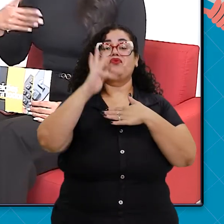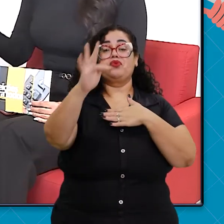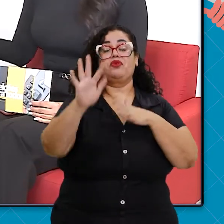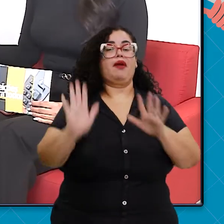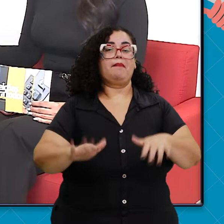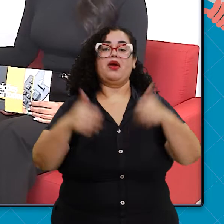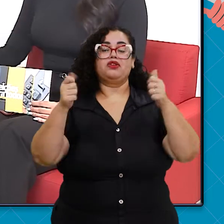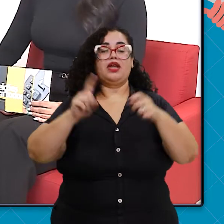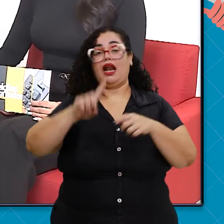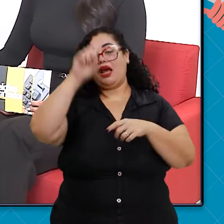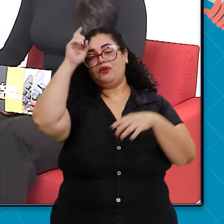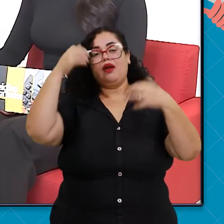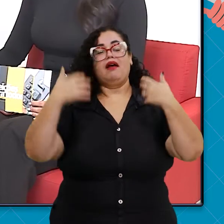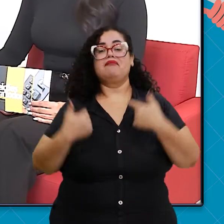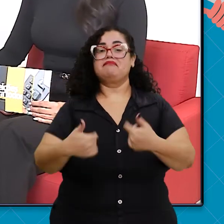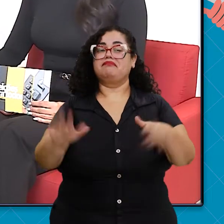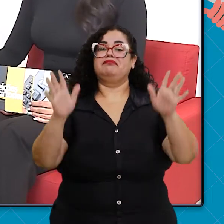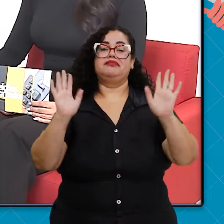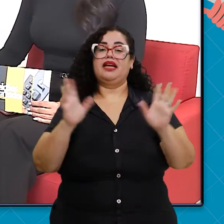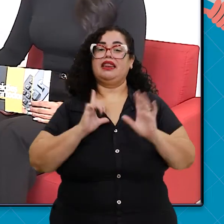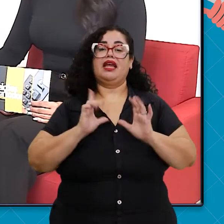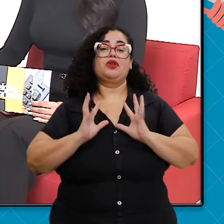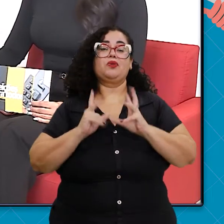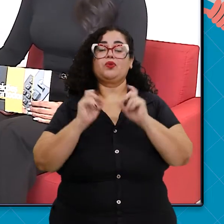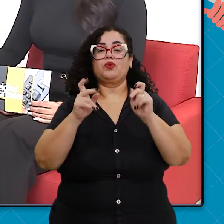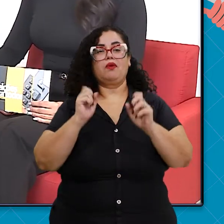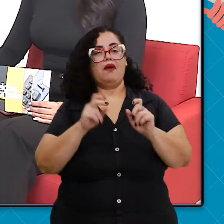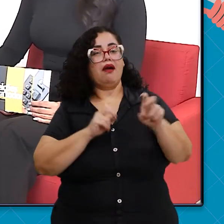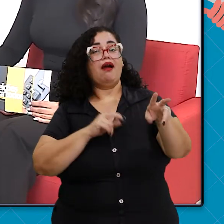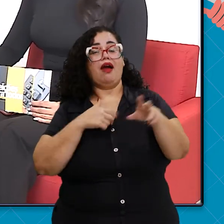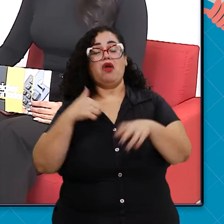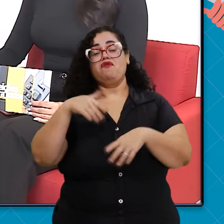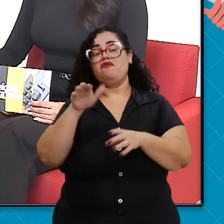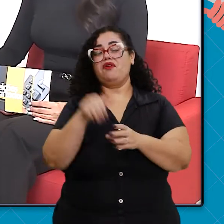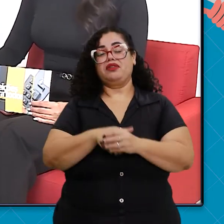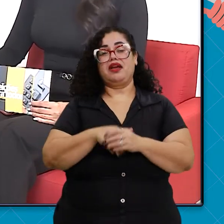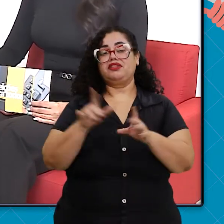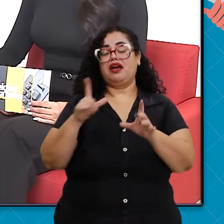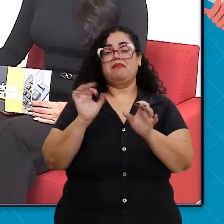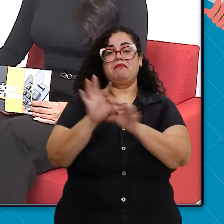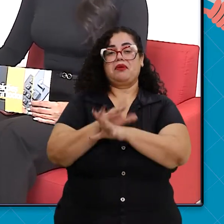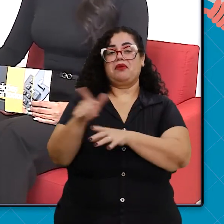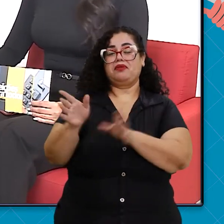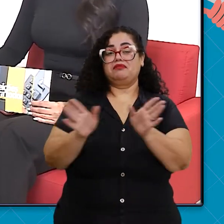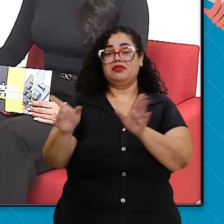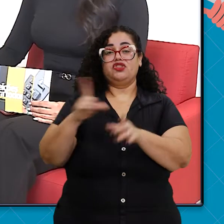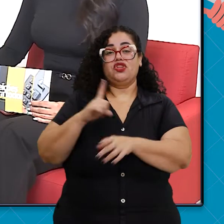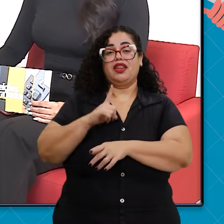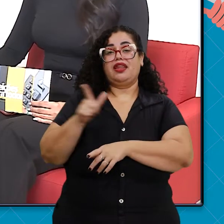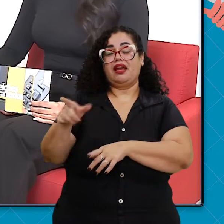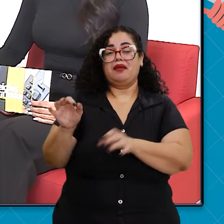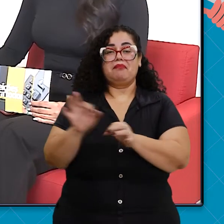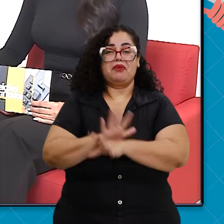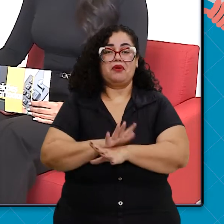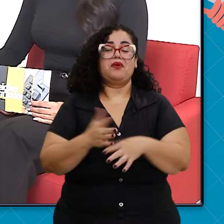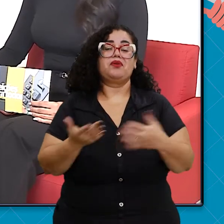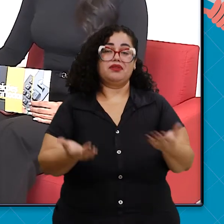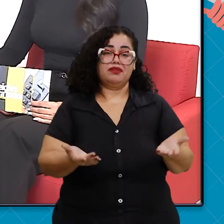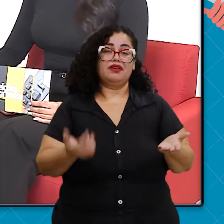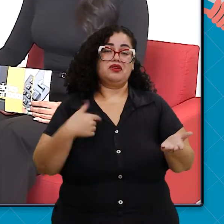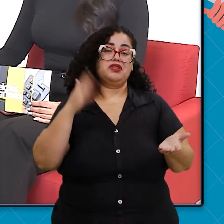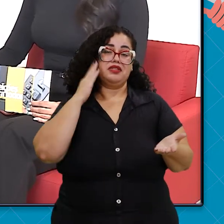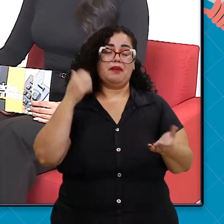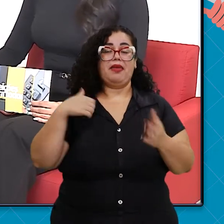Vai ser muito natural, Vai ser natural. Você vai sair de casa, vai falar, eu vou votar. A acessão automaticamente vai ser acessível.